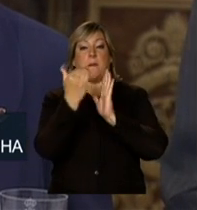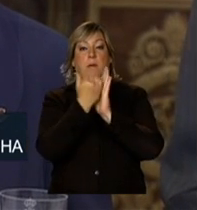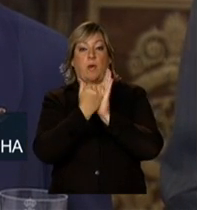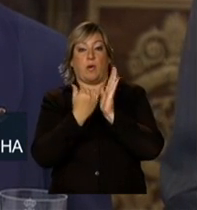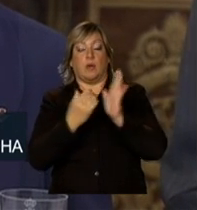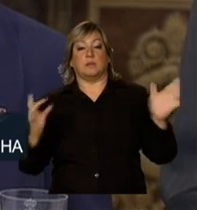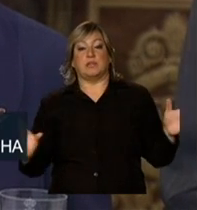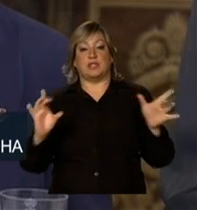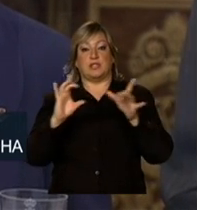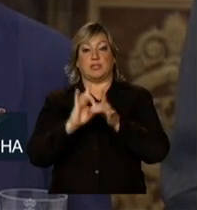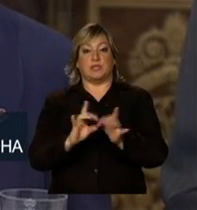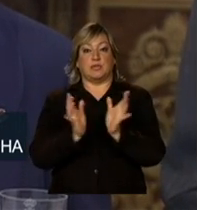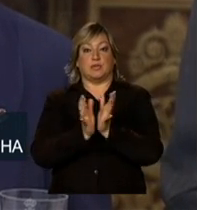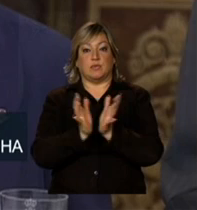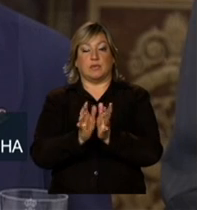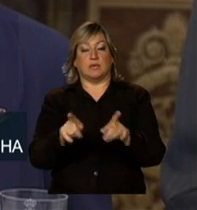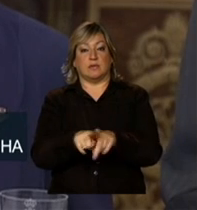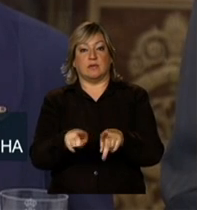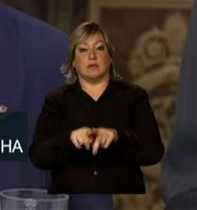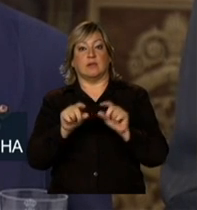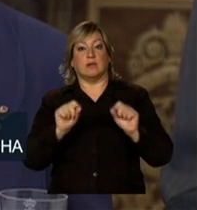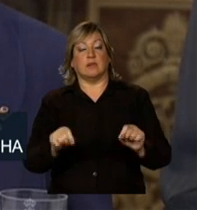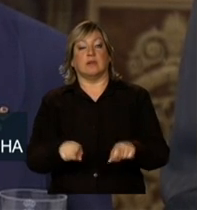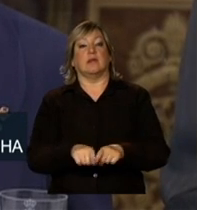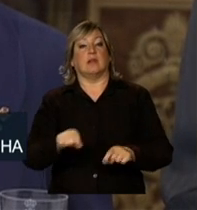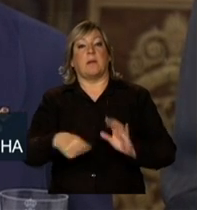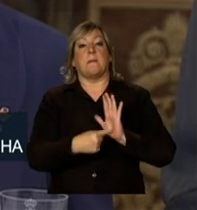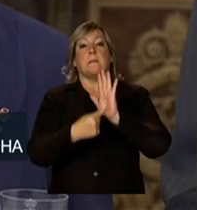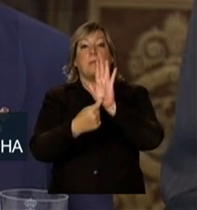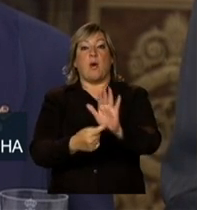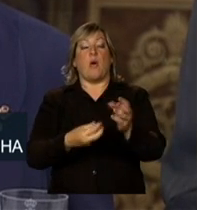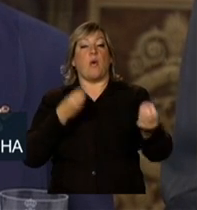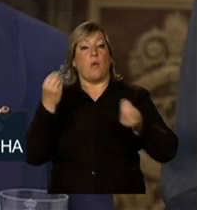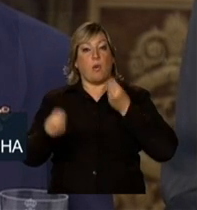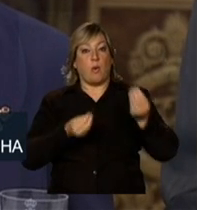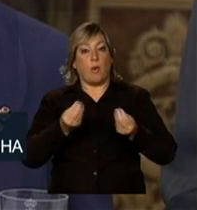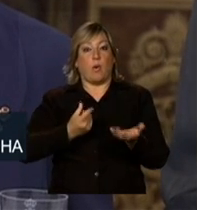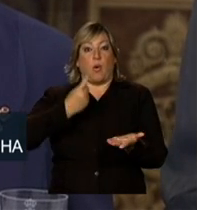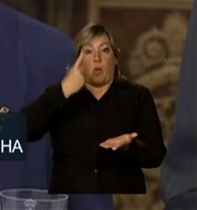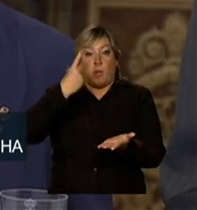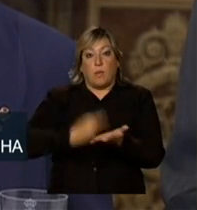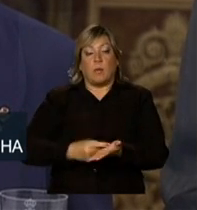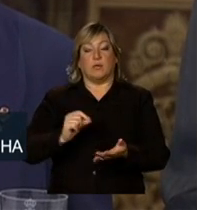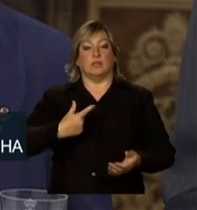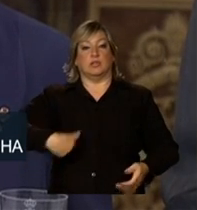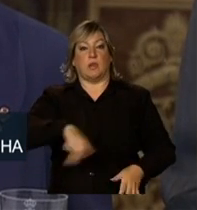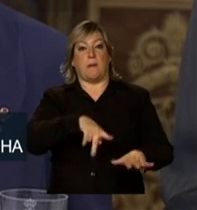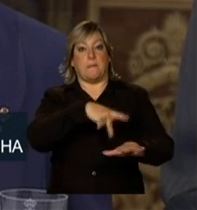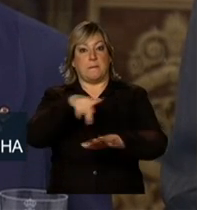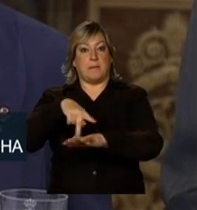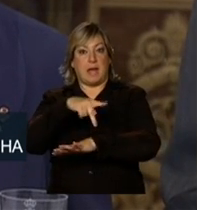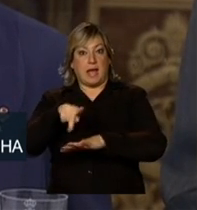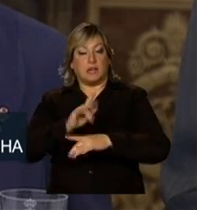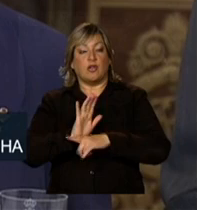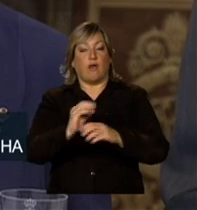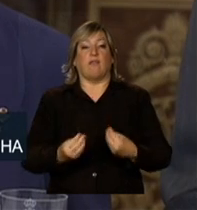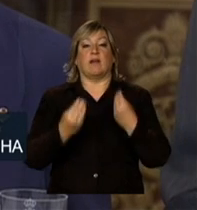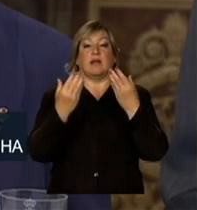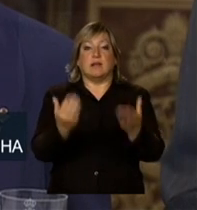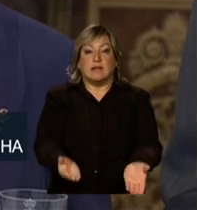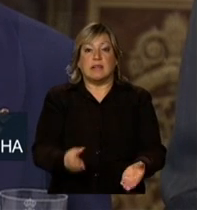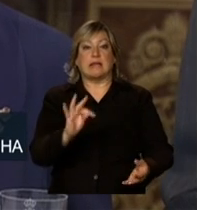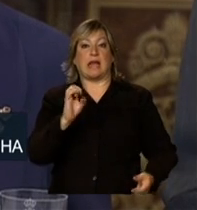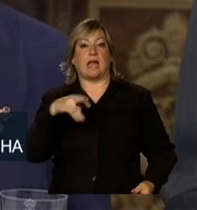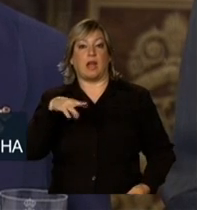Conjunto sobre Cooperação Triangular revela o compromisso de nossos países em oferecer apoio técnico, financeiro e